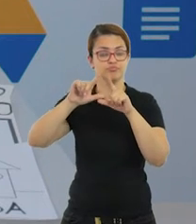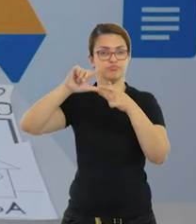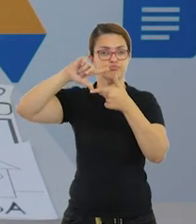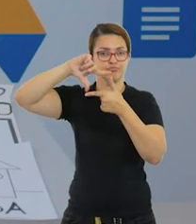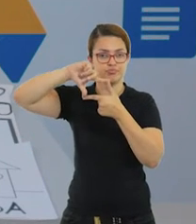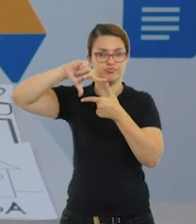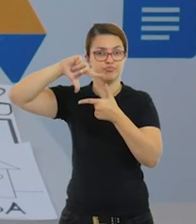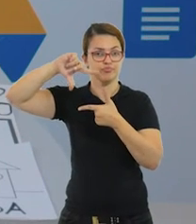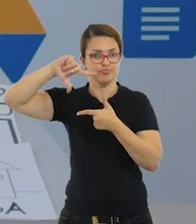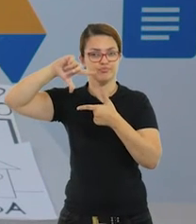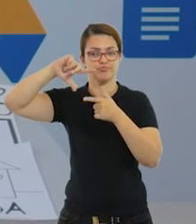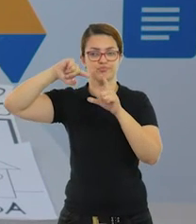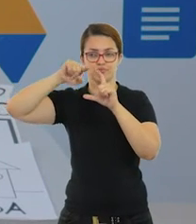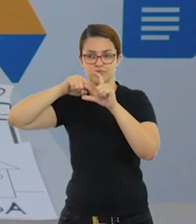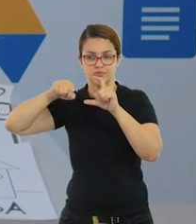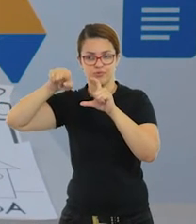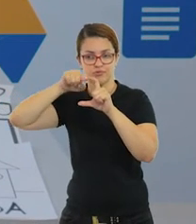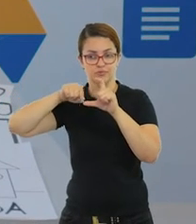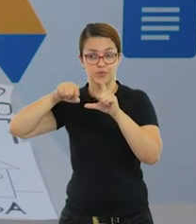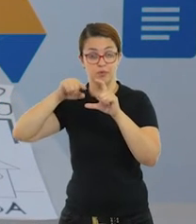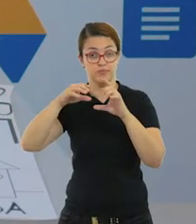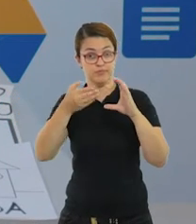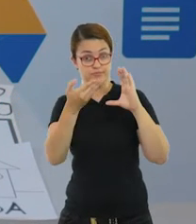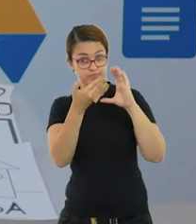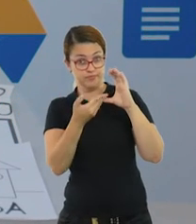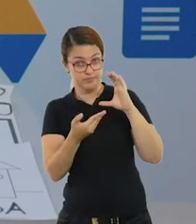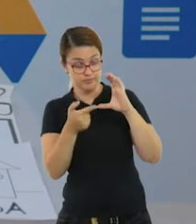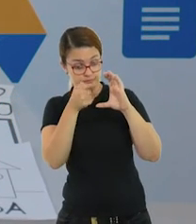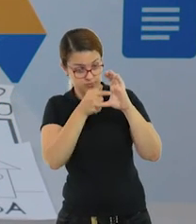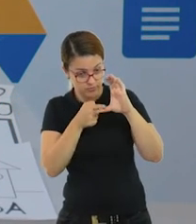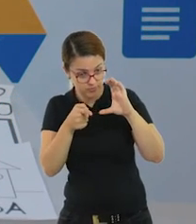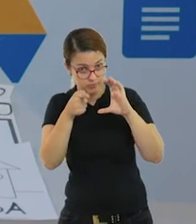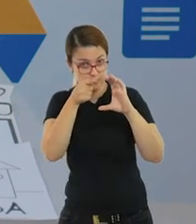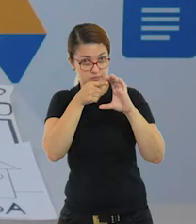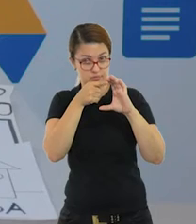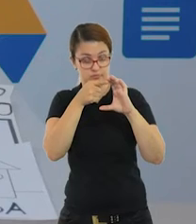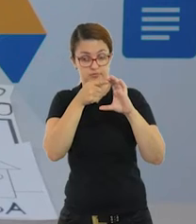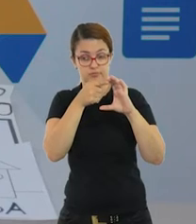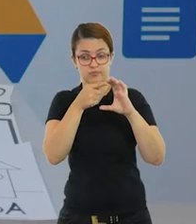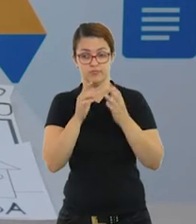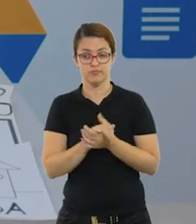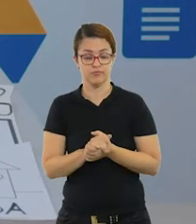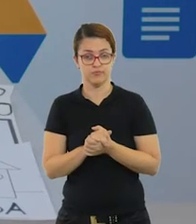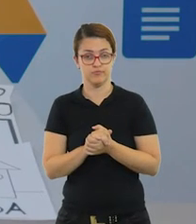casa de vocês, essas que eu vou mostrar. o círculo,